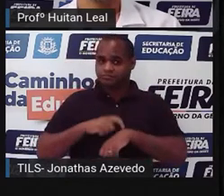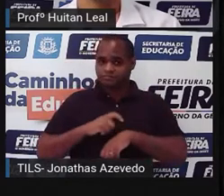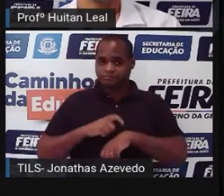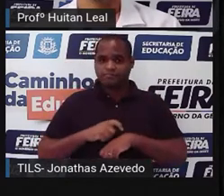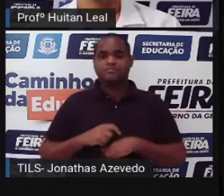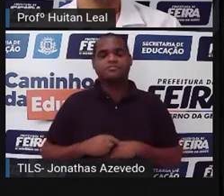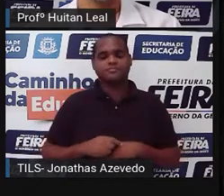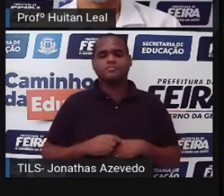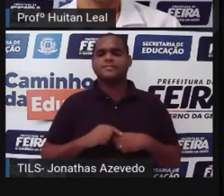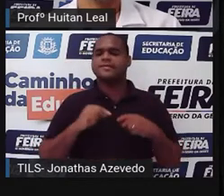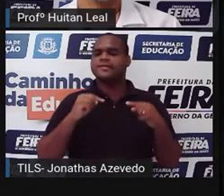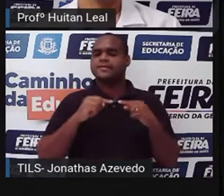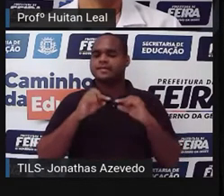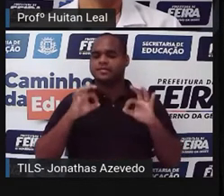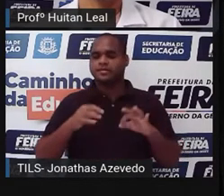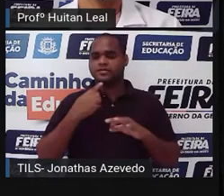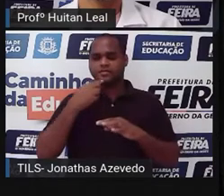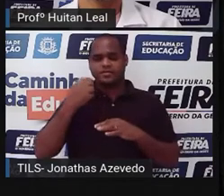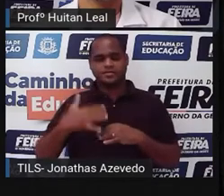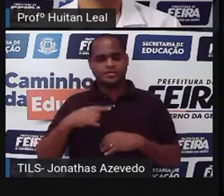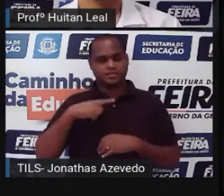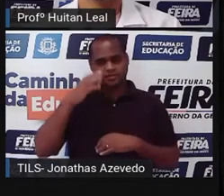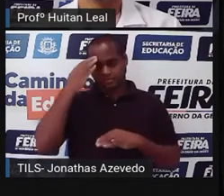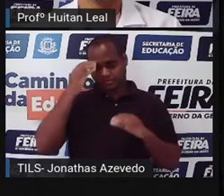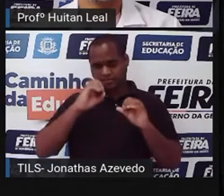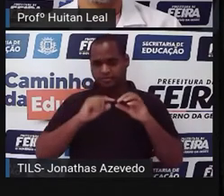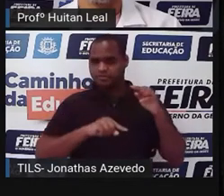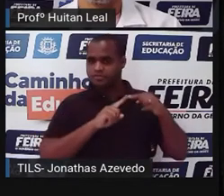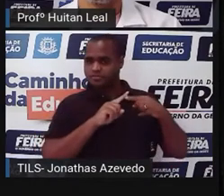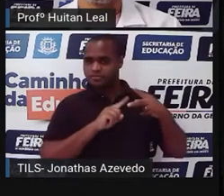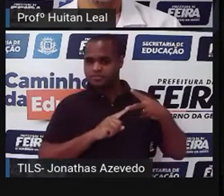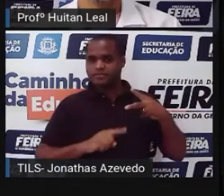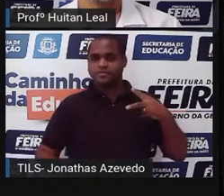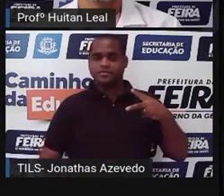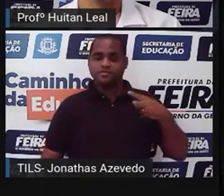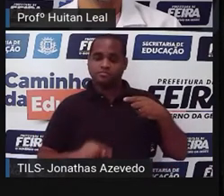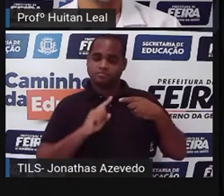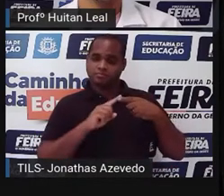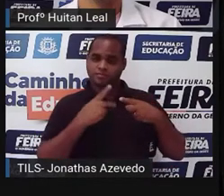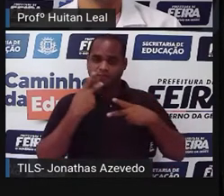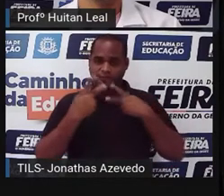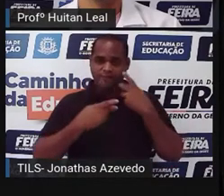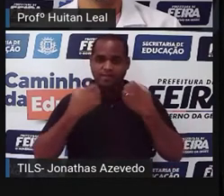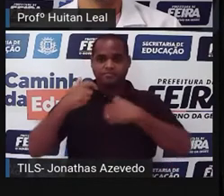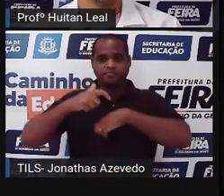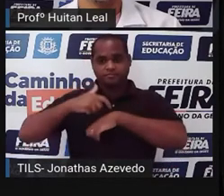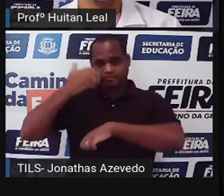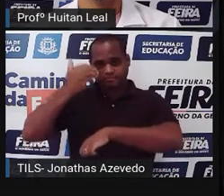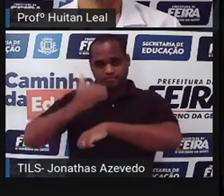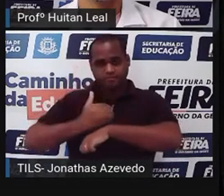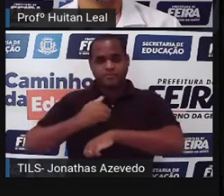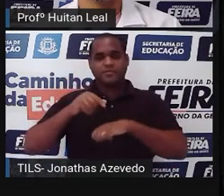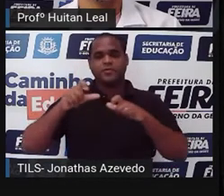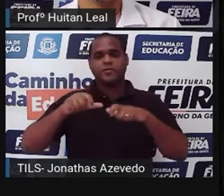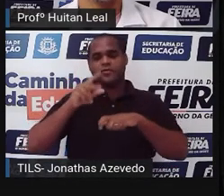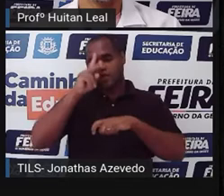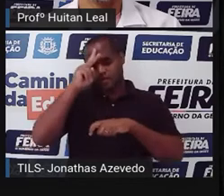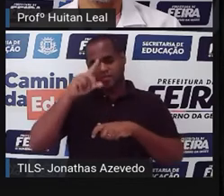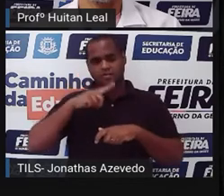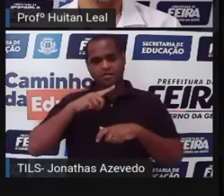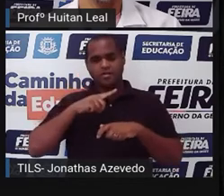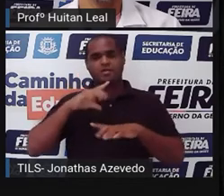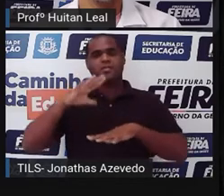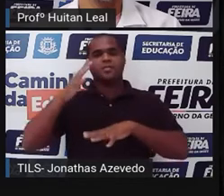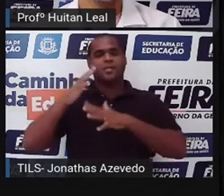esse elemento, em uma narrativa, pode ser entendido de duas formas. De um lado, fala-se do tempo como época em que a história